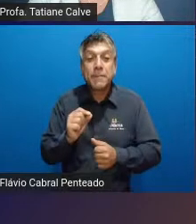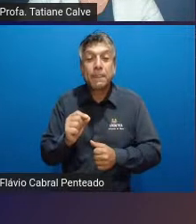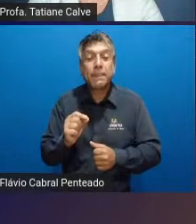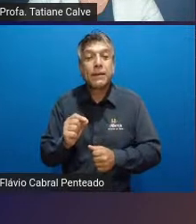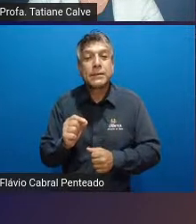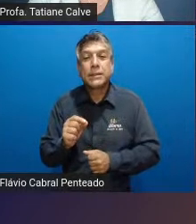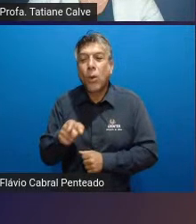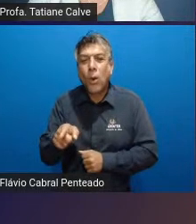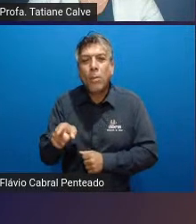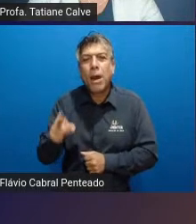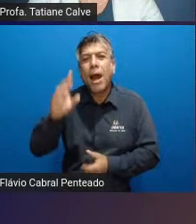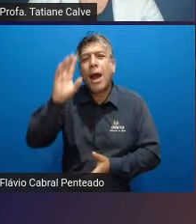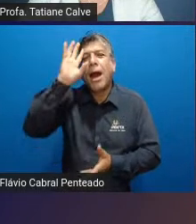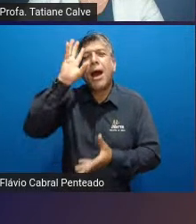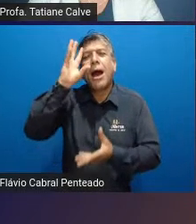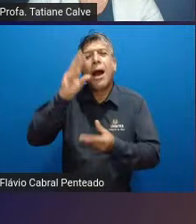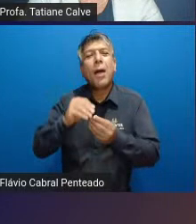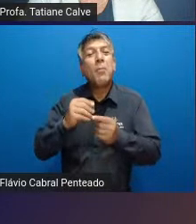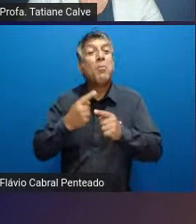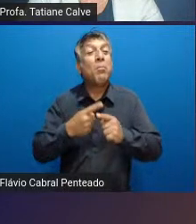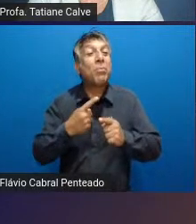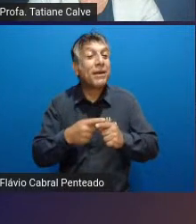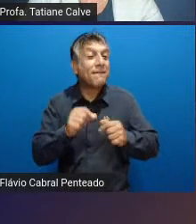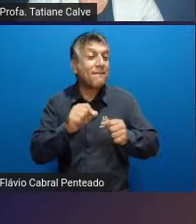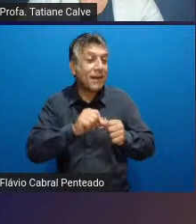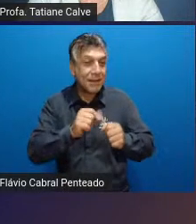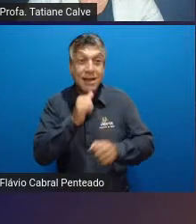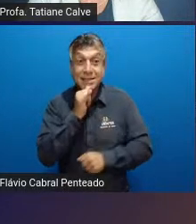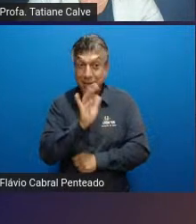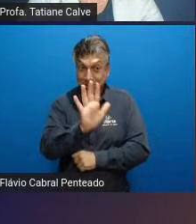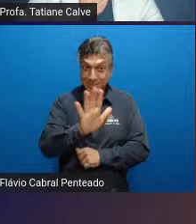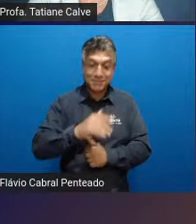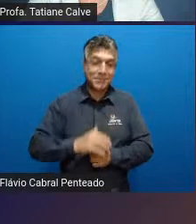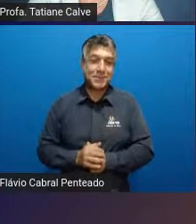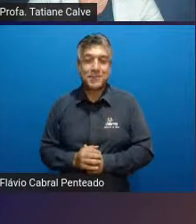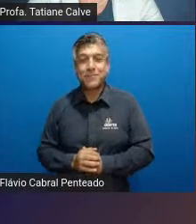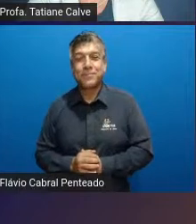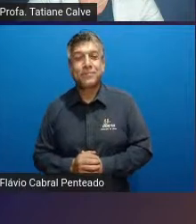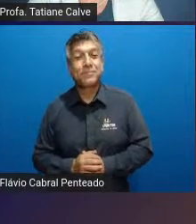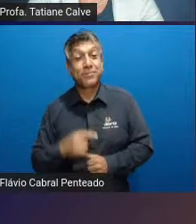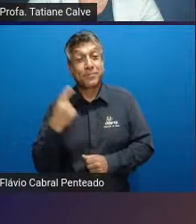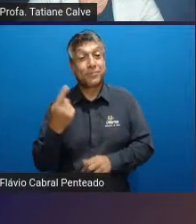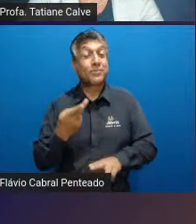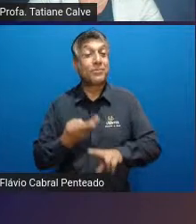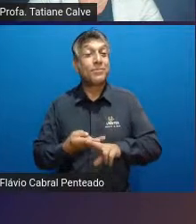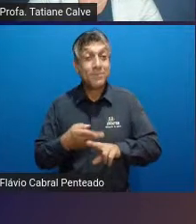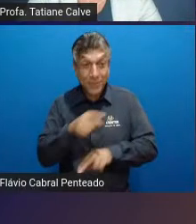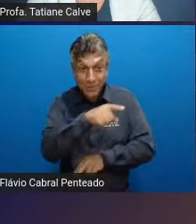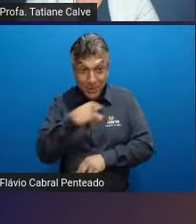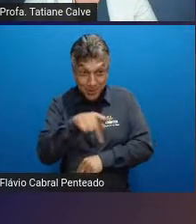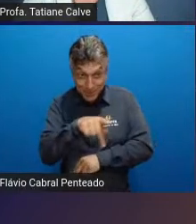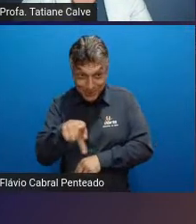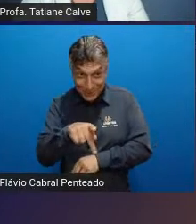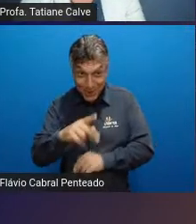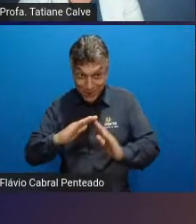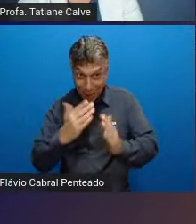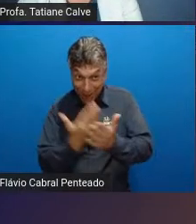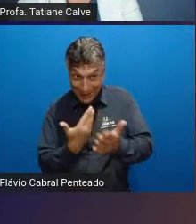entendimento do gesto vou dar um exemplo aqui nós utilizamos quem é professor de escola